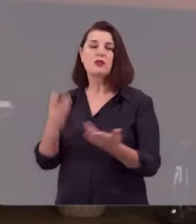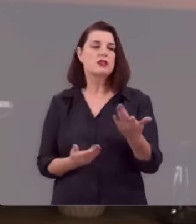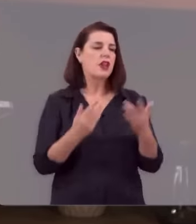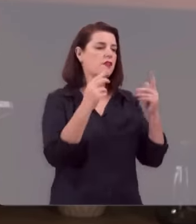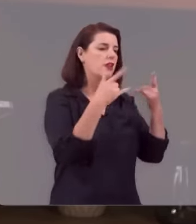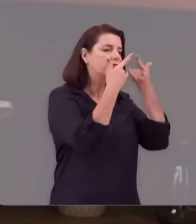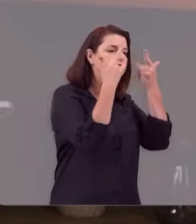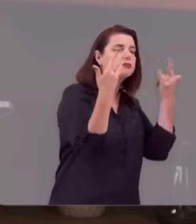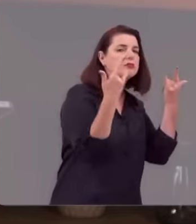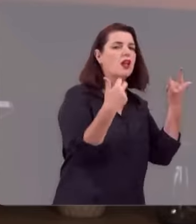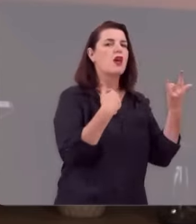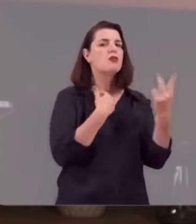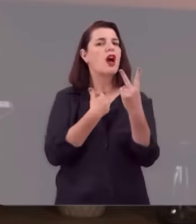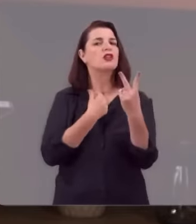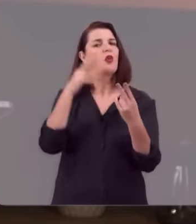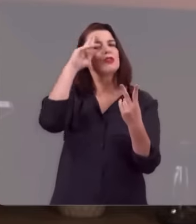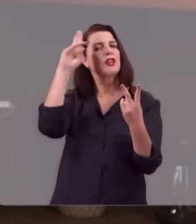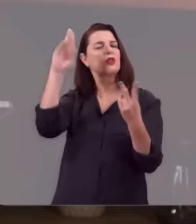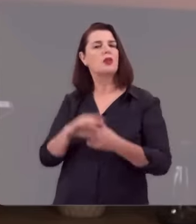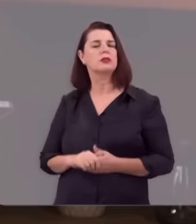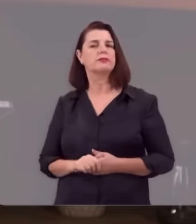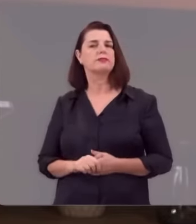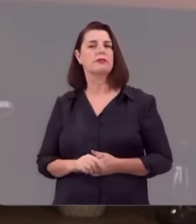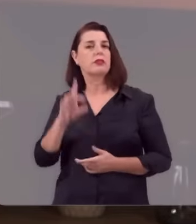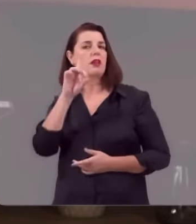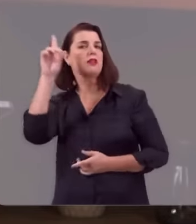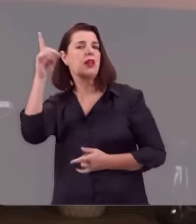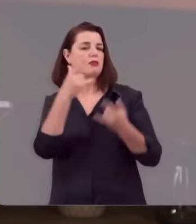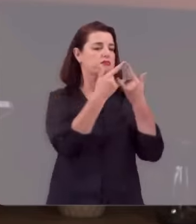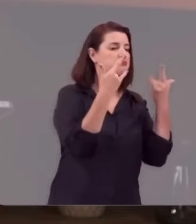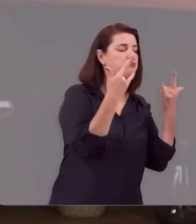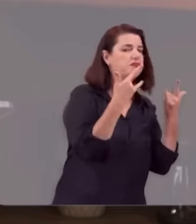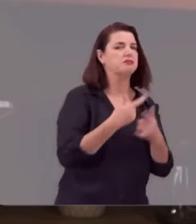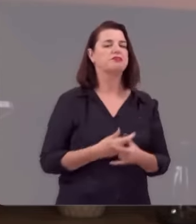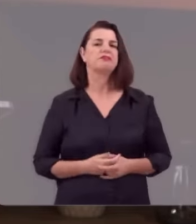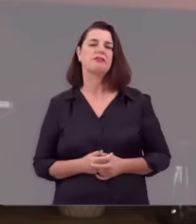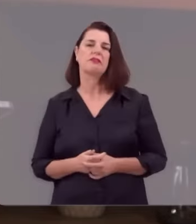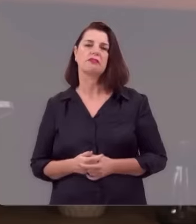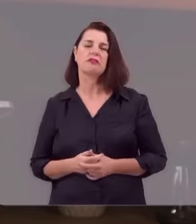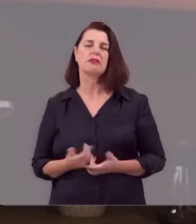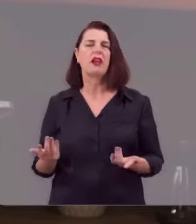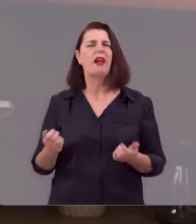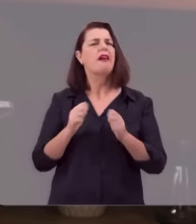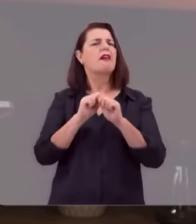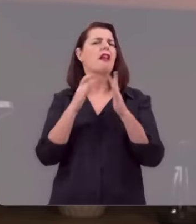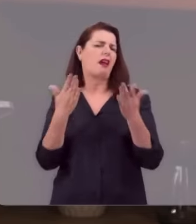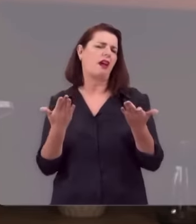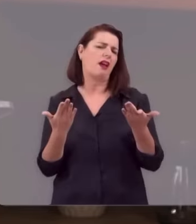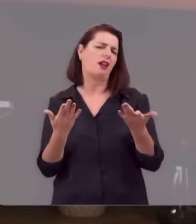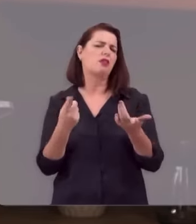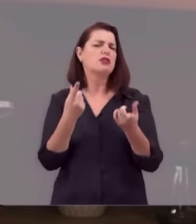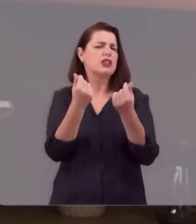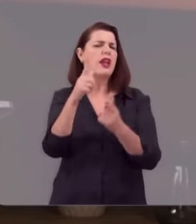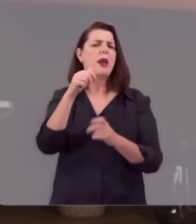ninguém pode servir a dois senhores, a Deus e as riquezas. É claro que dinheiro é uma benção,